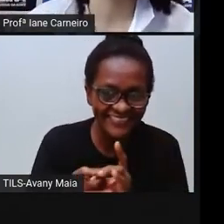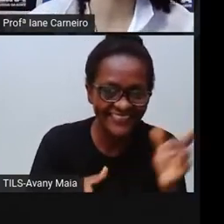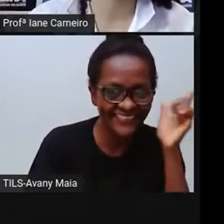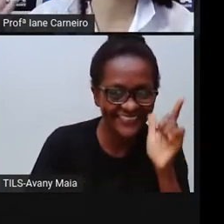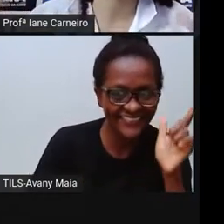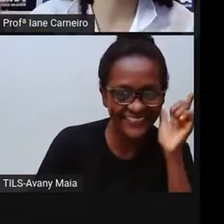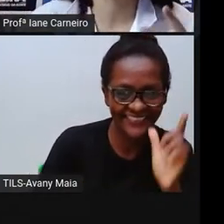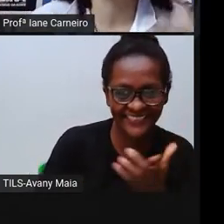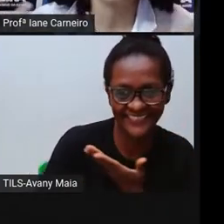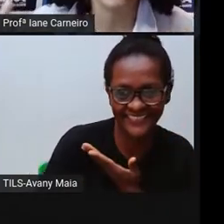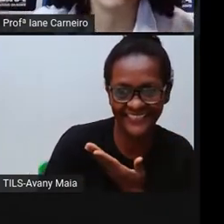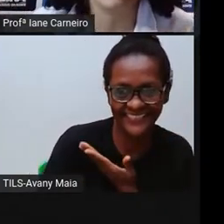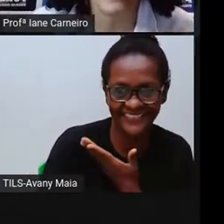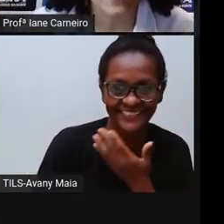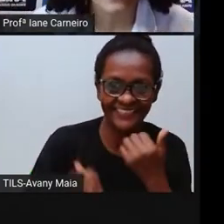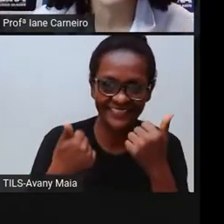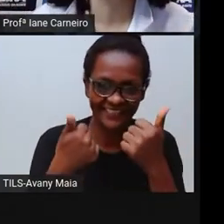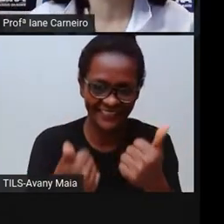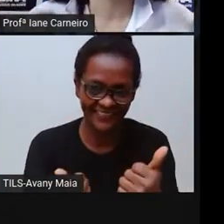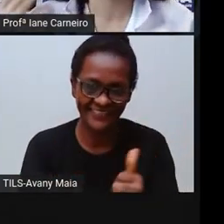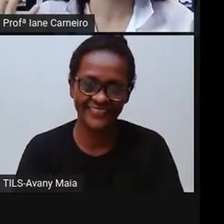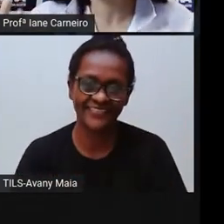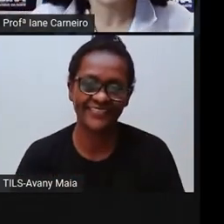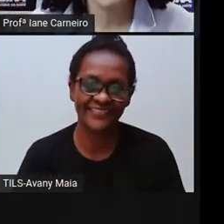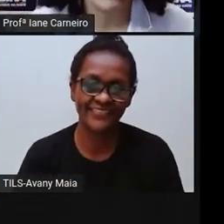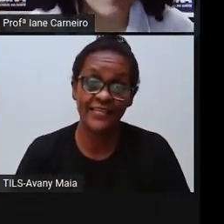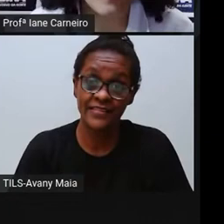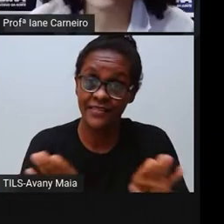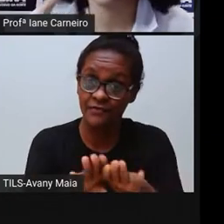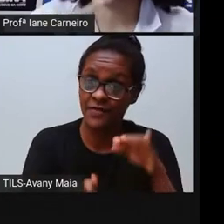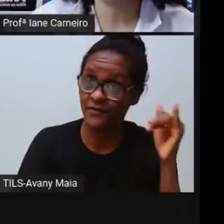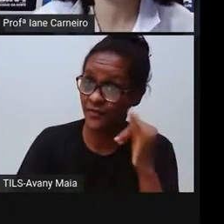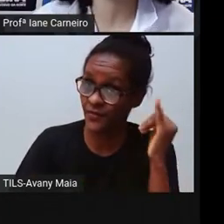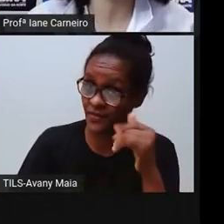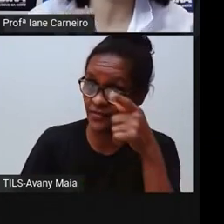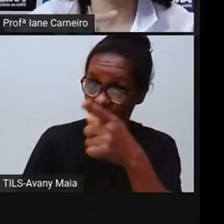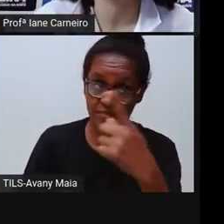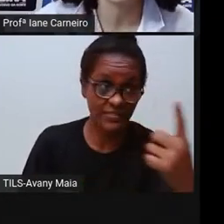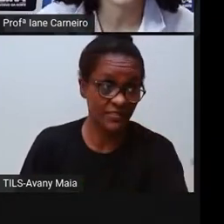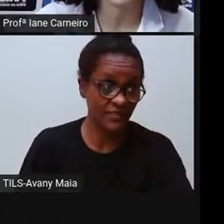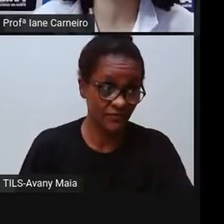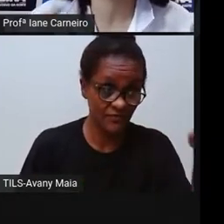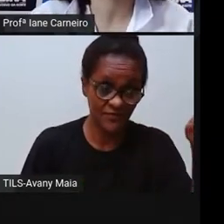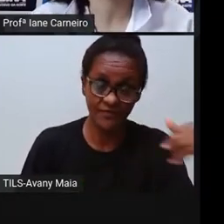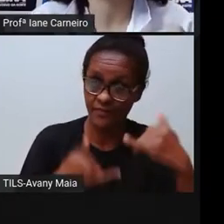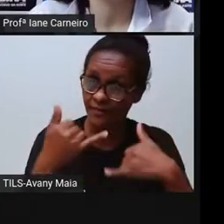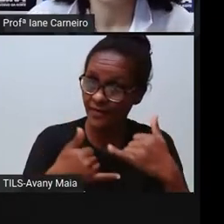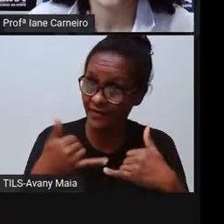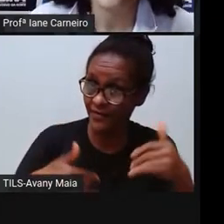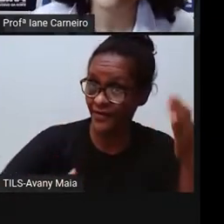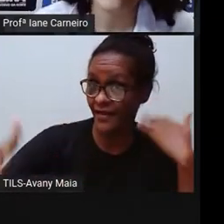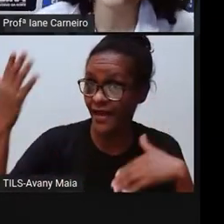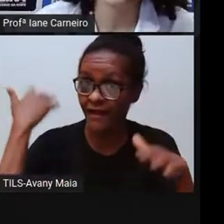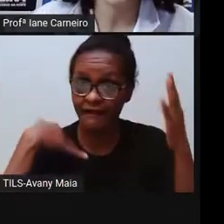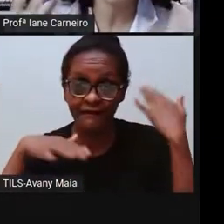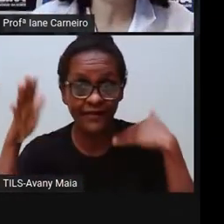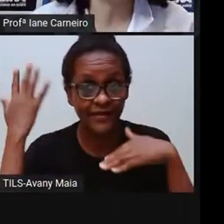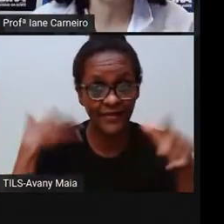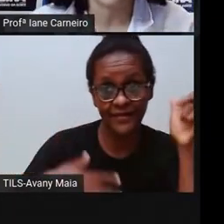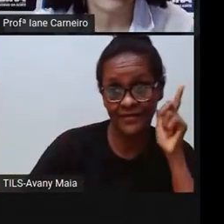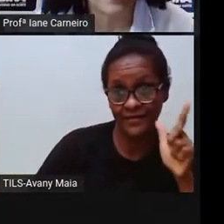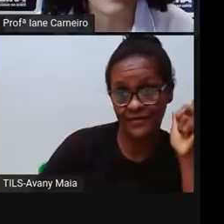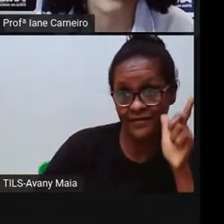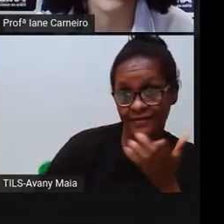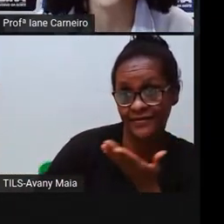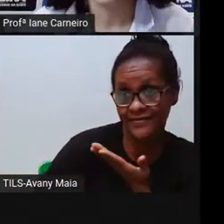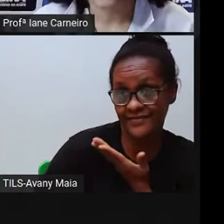crianças, né? Então, quando vocês brincam, vocês têm a oportunidade de se divertir, de ficarem alegres, de fazer amigos. E olha o quanto